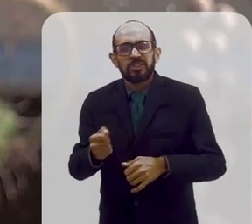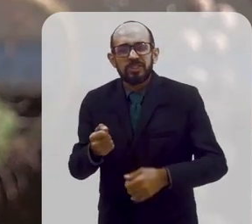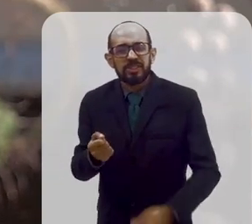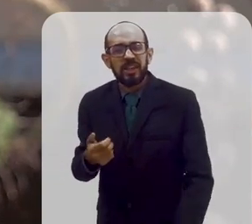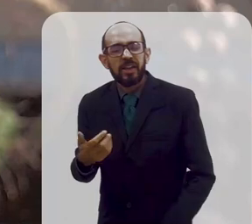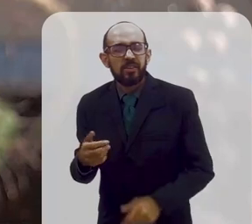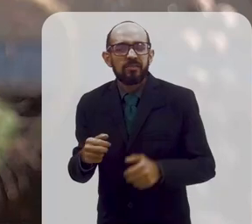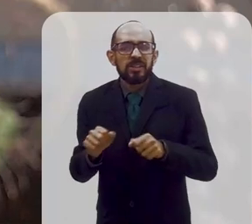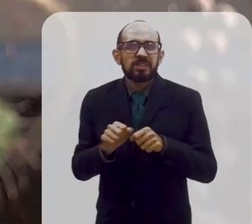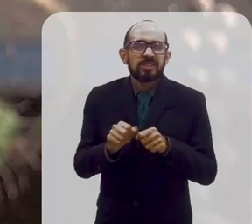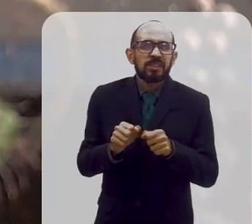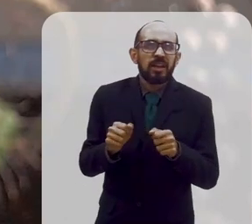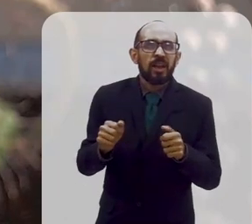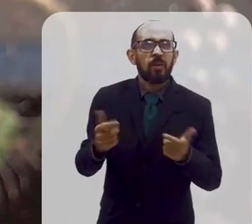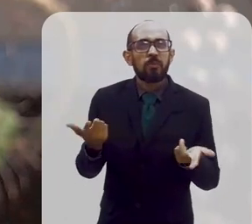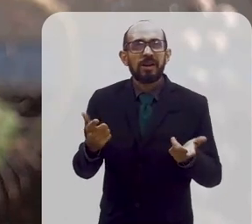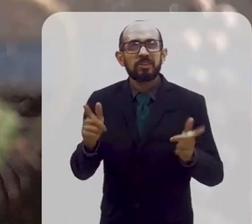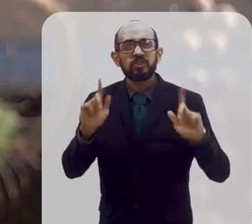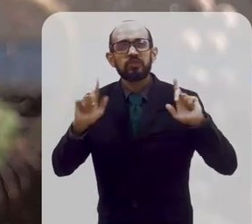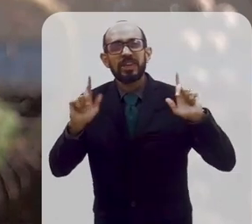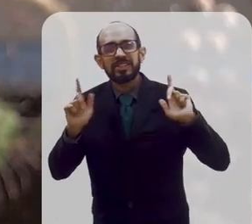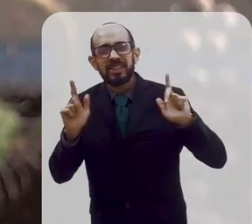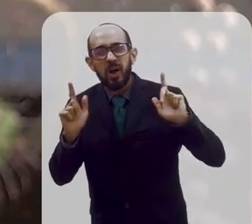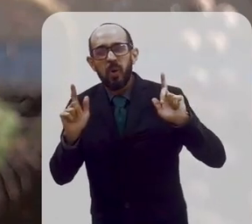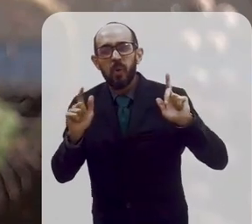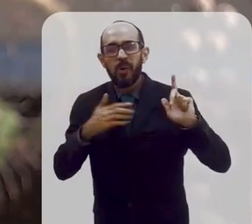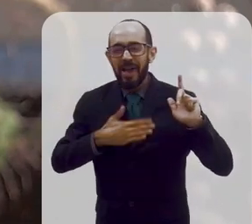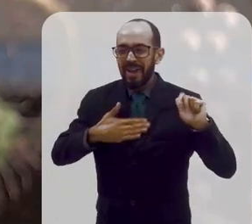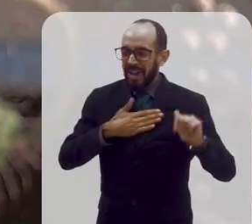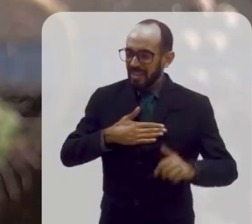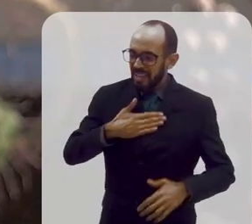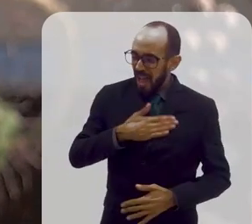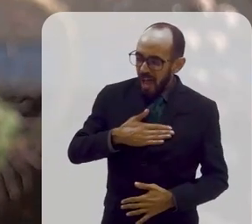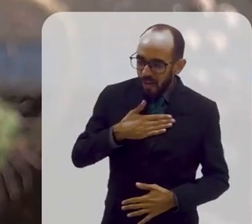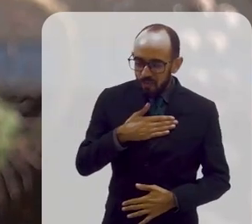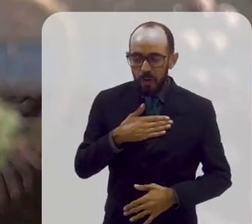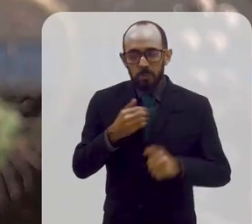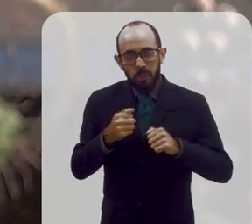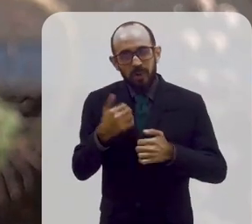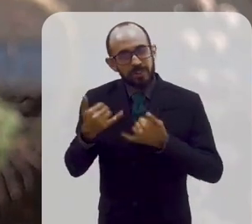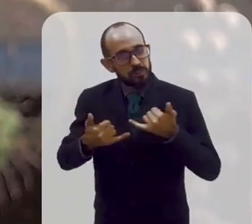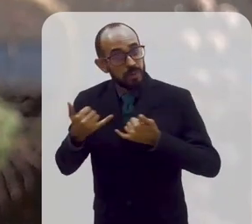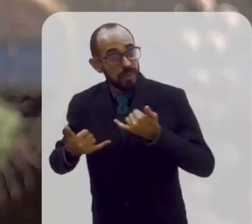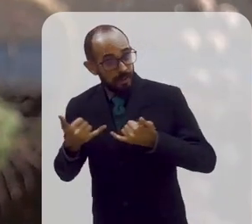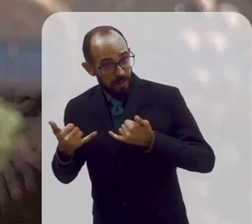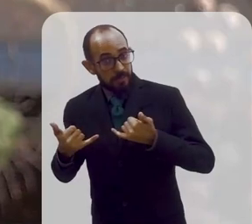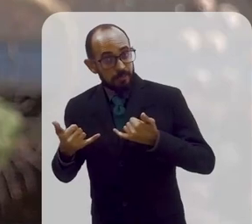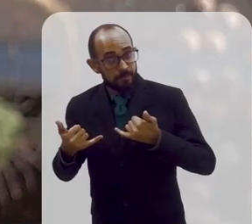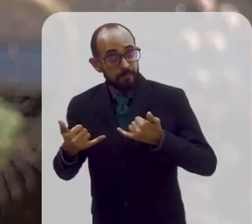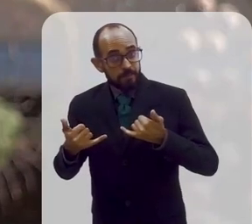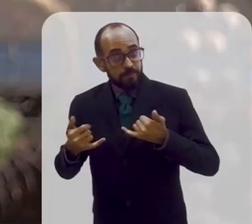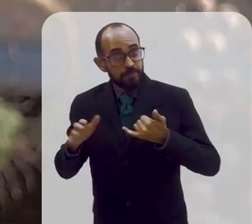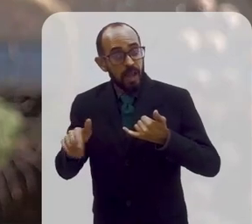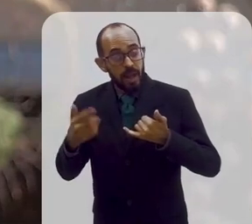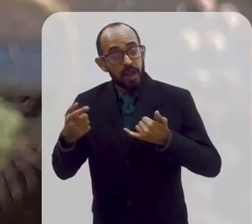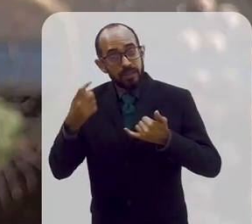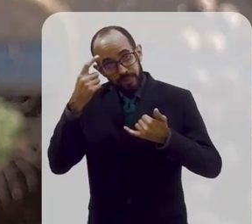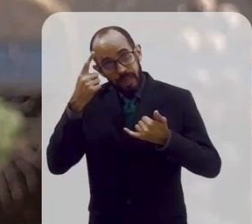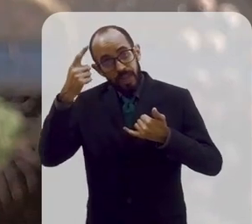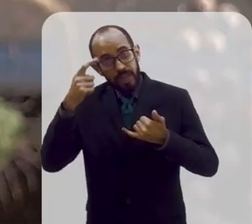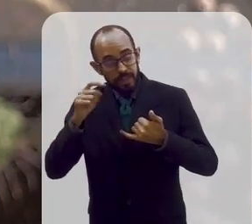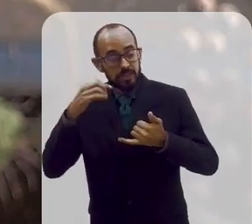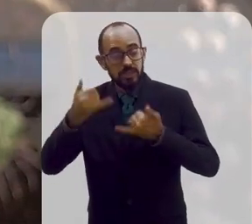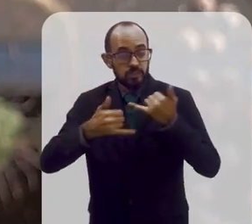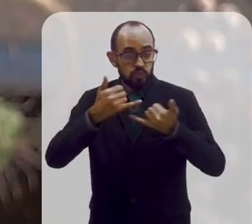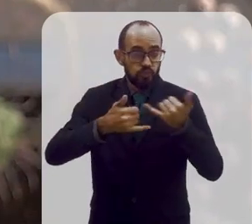A ciência pode ser divertida, ela pode ser agradável, ela pode ser lúdica. Então, a ideia é que você se entretenha,